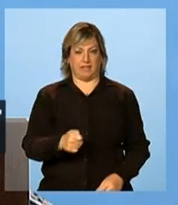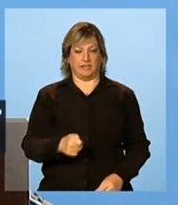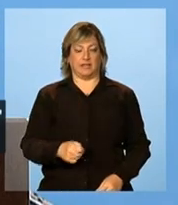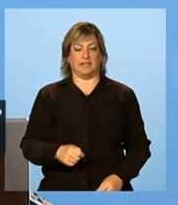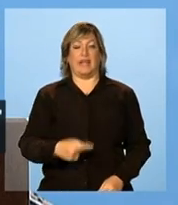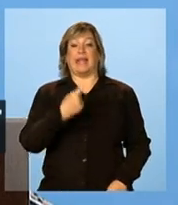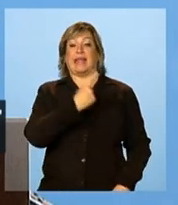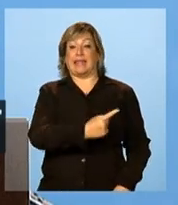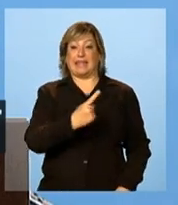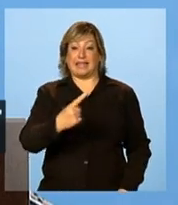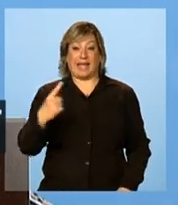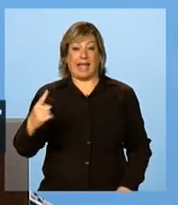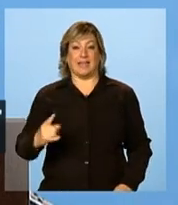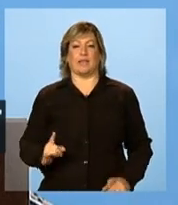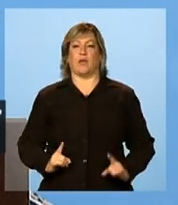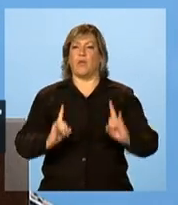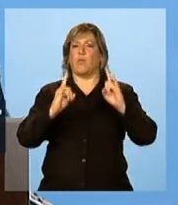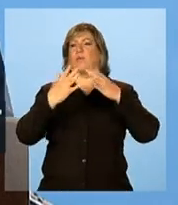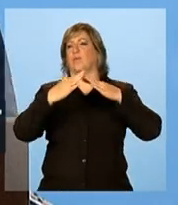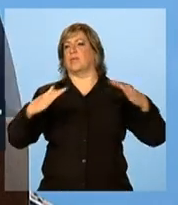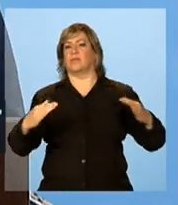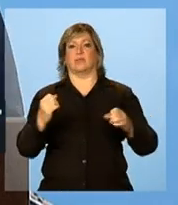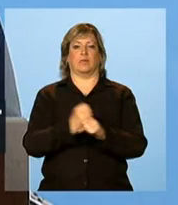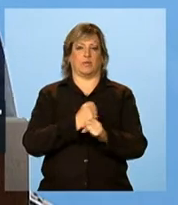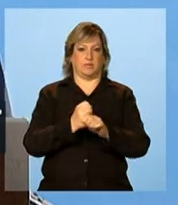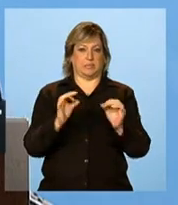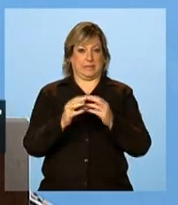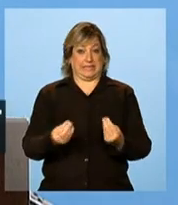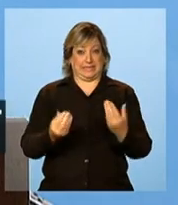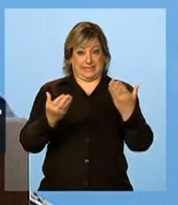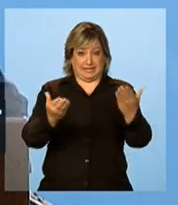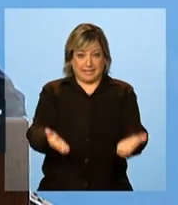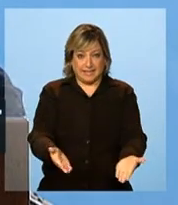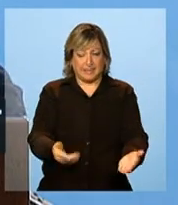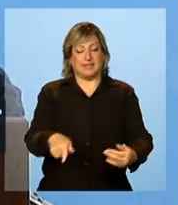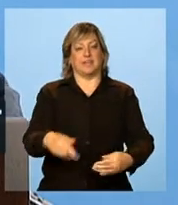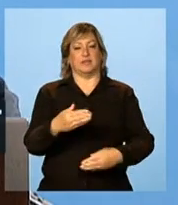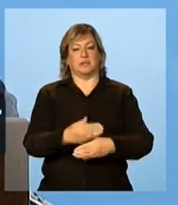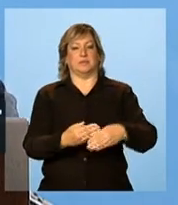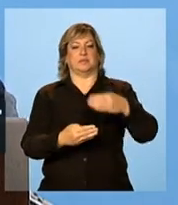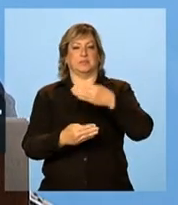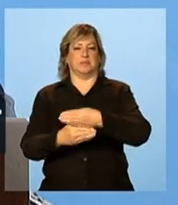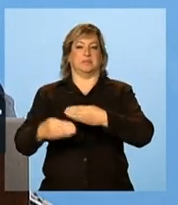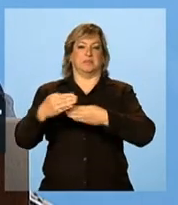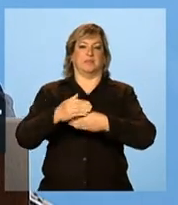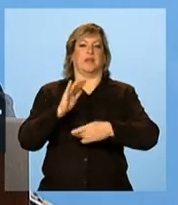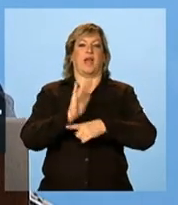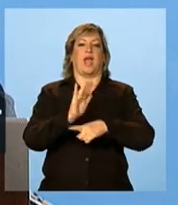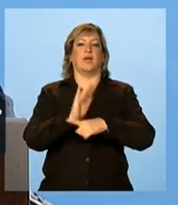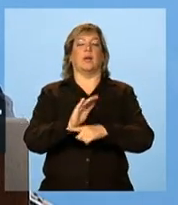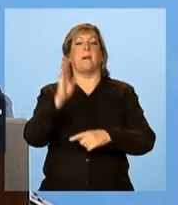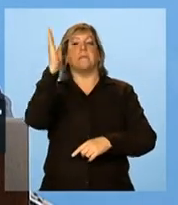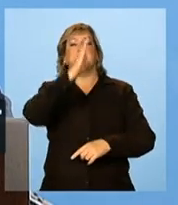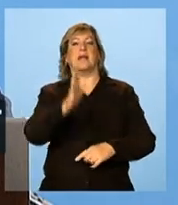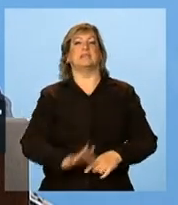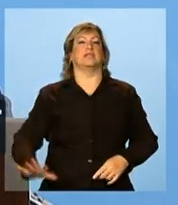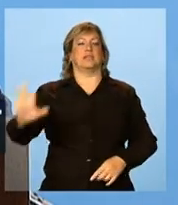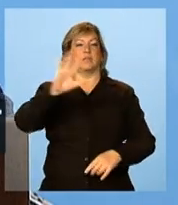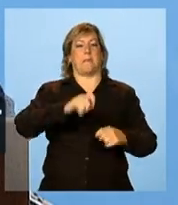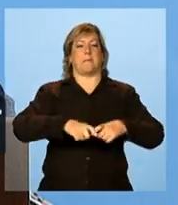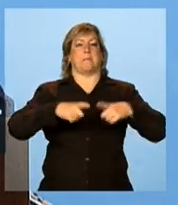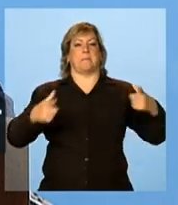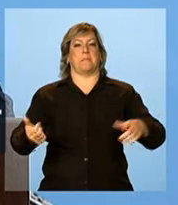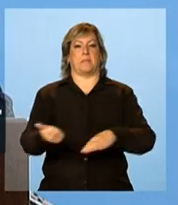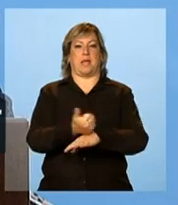cada empreendimento entregue representa mais um tijolo na construção de um Brasil maior, de um Brasil